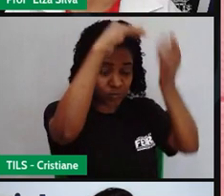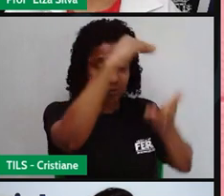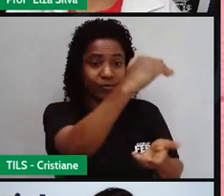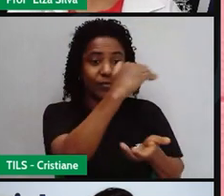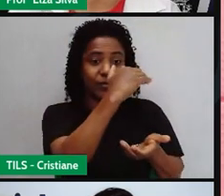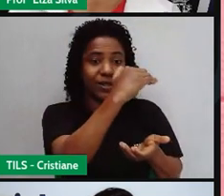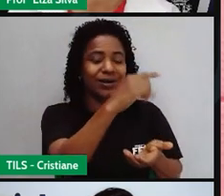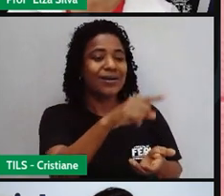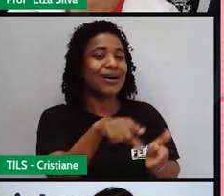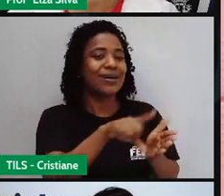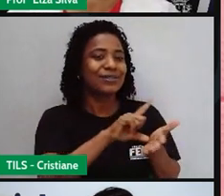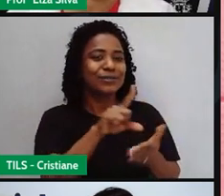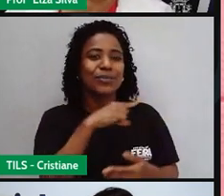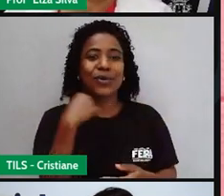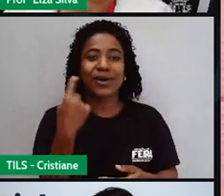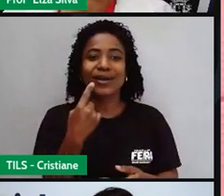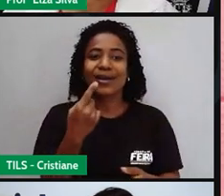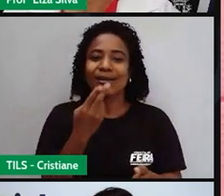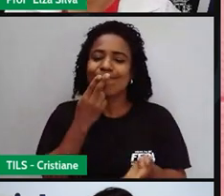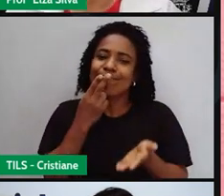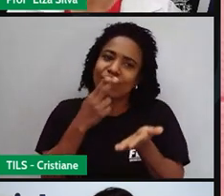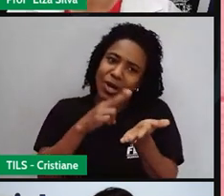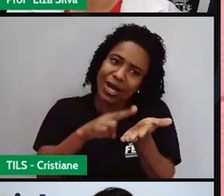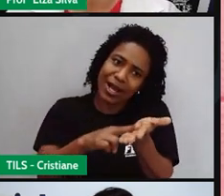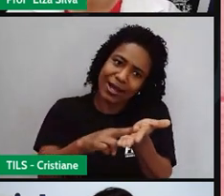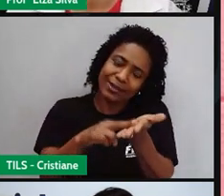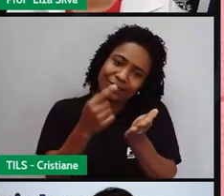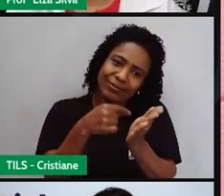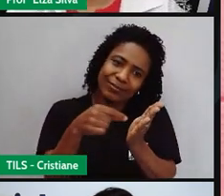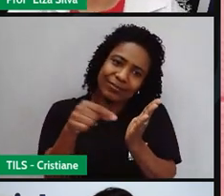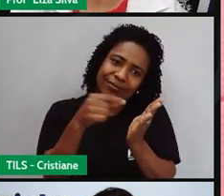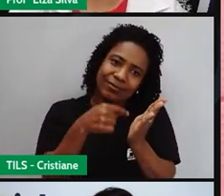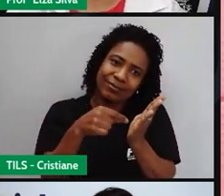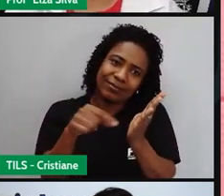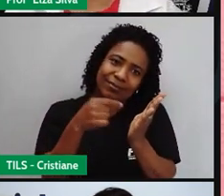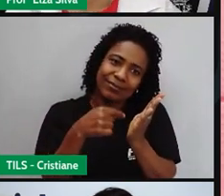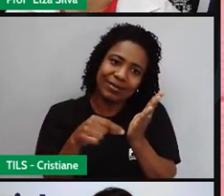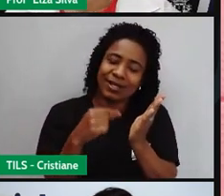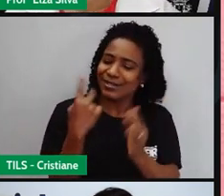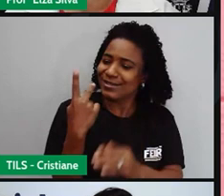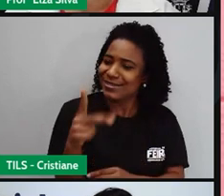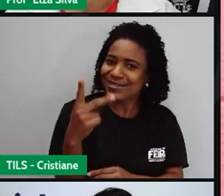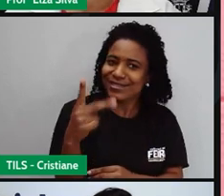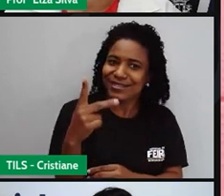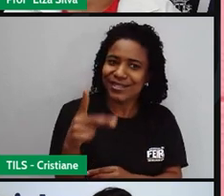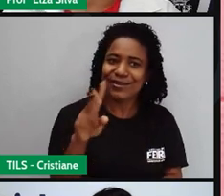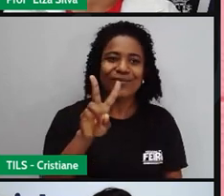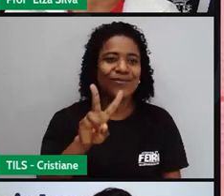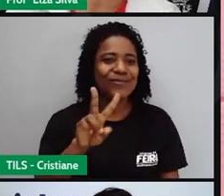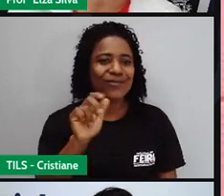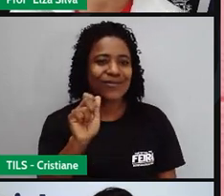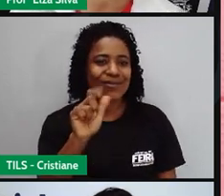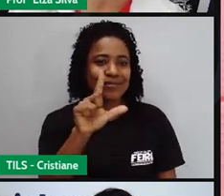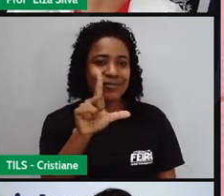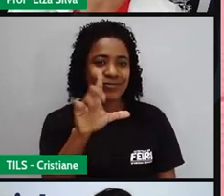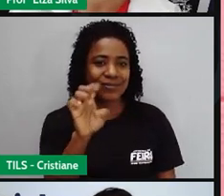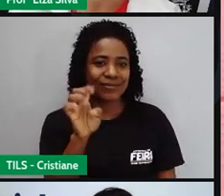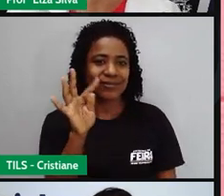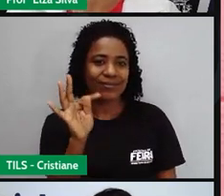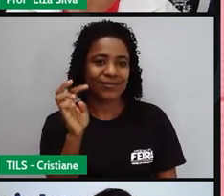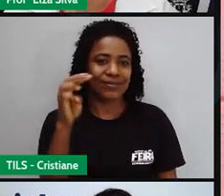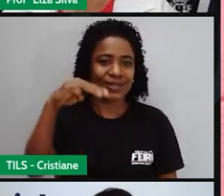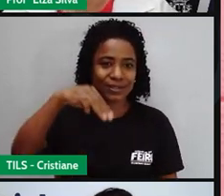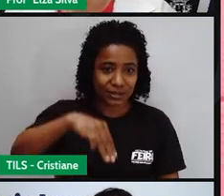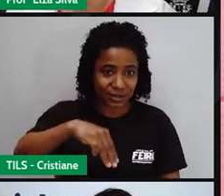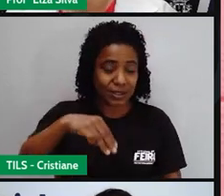de despedida para essa moça, e assinou seu Valentim. Daí, então, gente, o